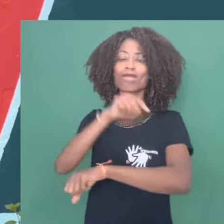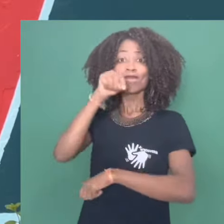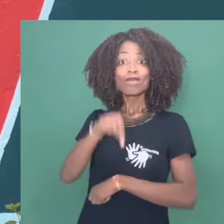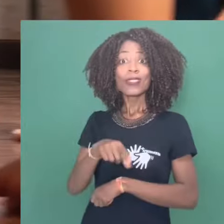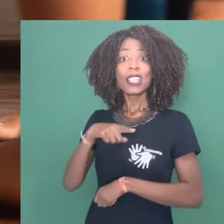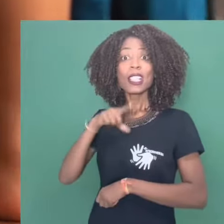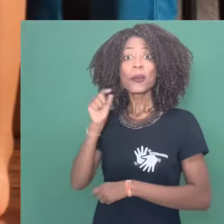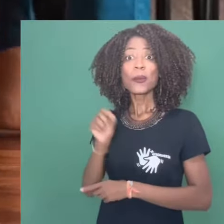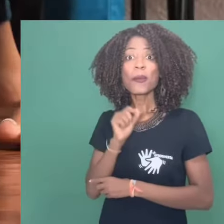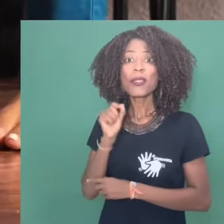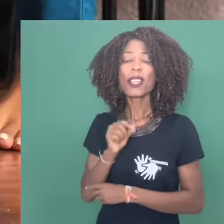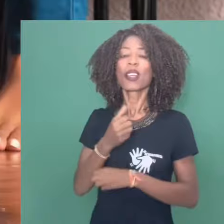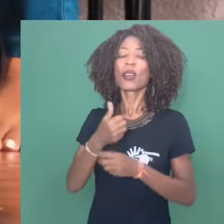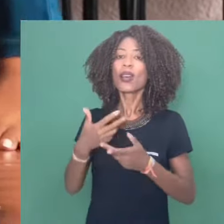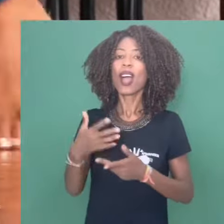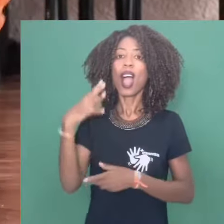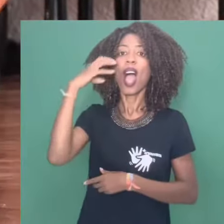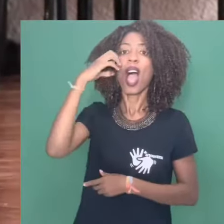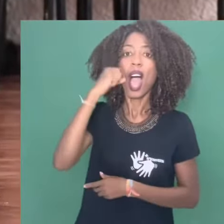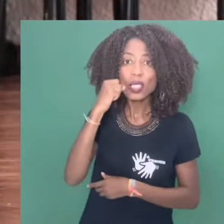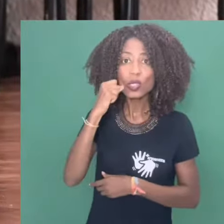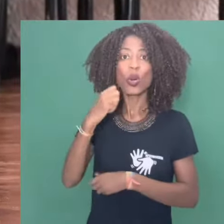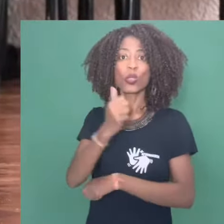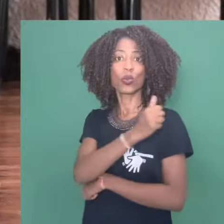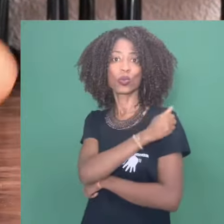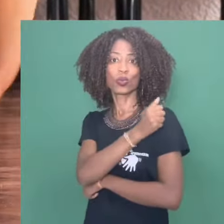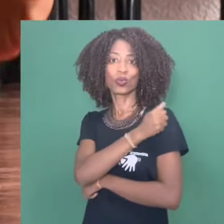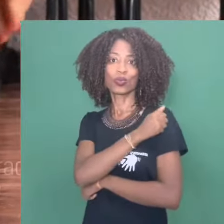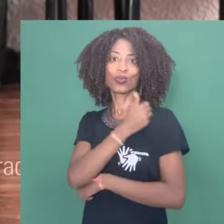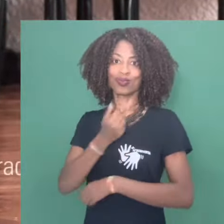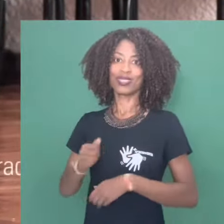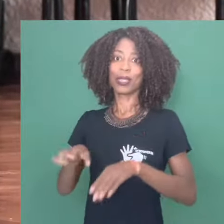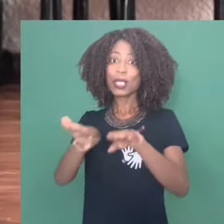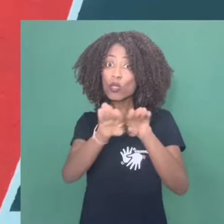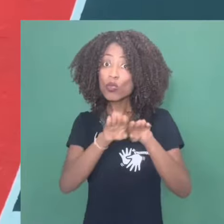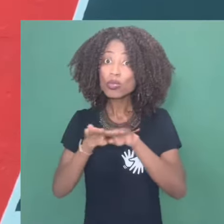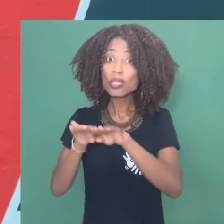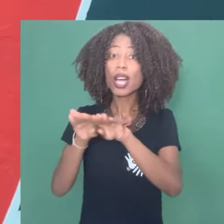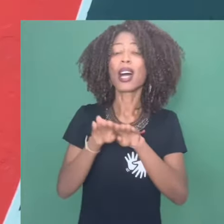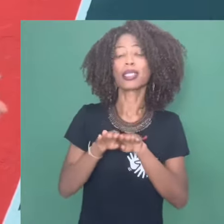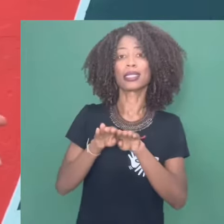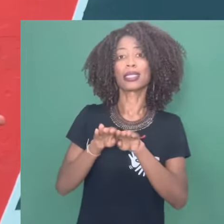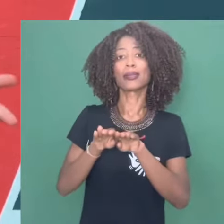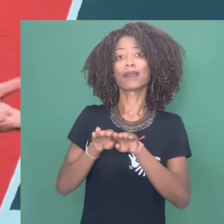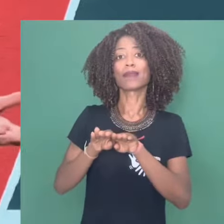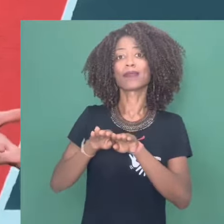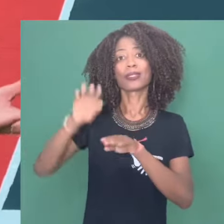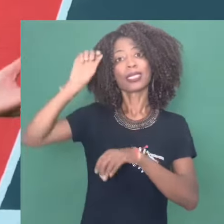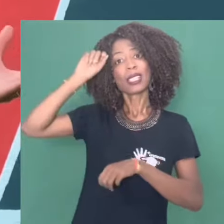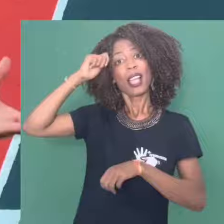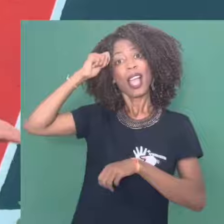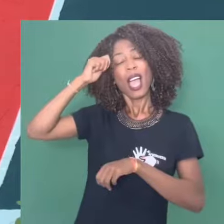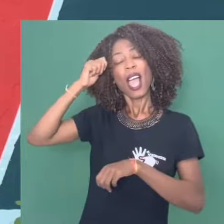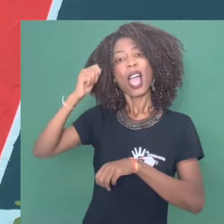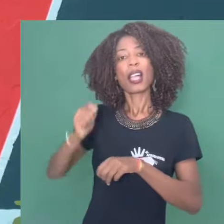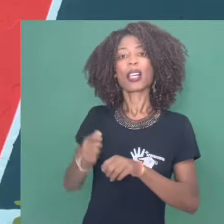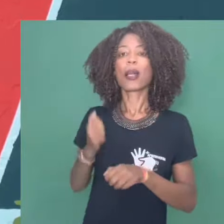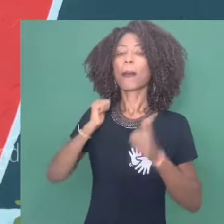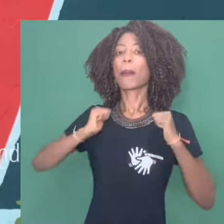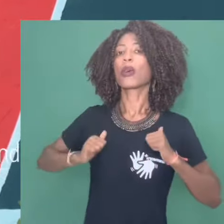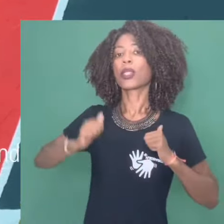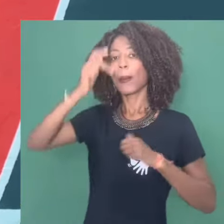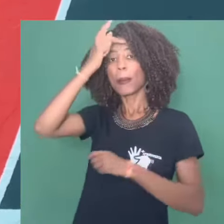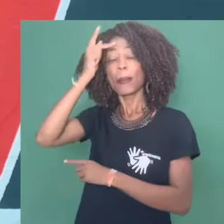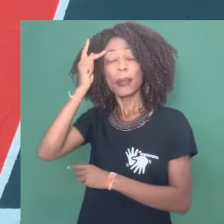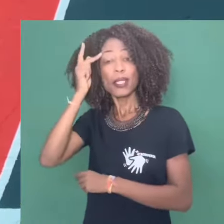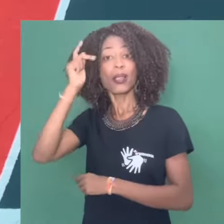a gente tem uma ação chamada Adote um Educande, que é a nossa ação de equidade racial, onde a gente disponibiliza bolsas para pessoas negras e